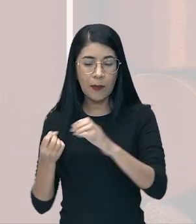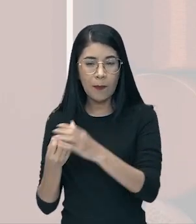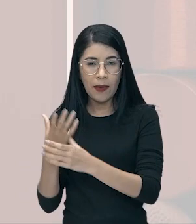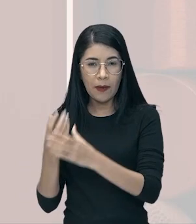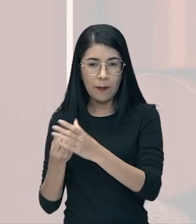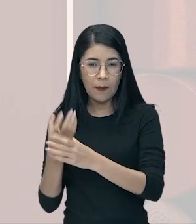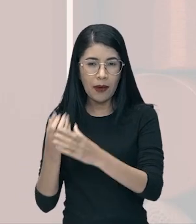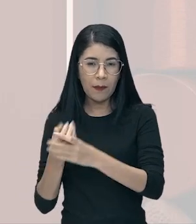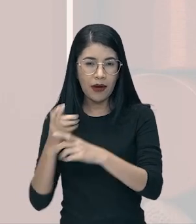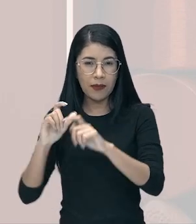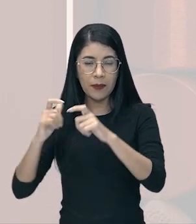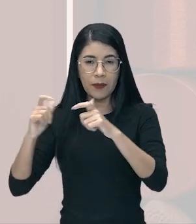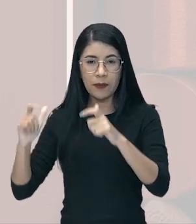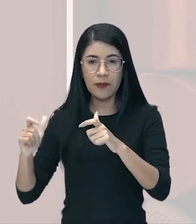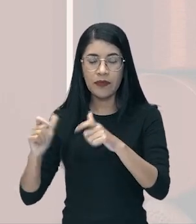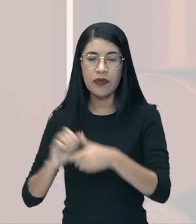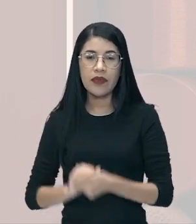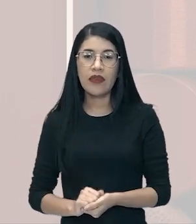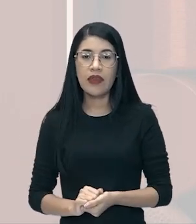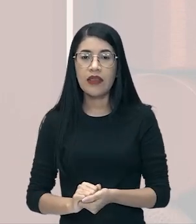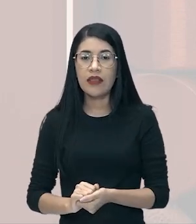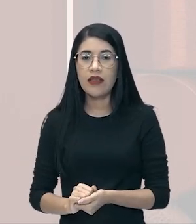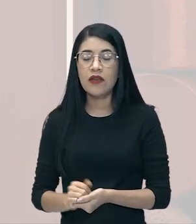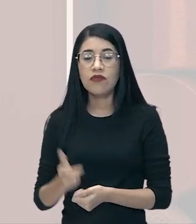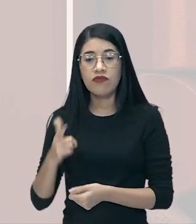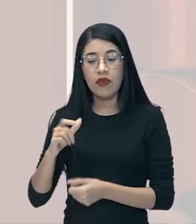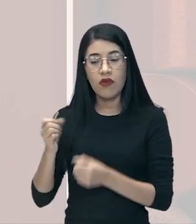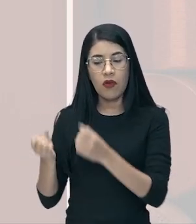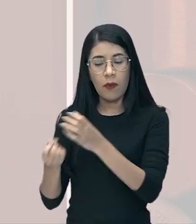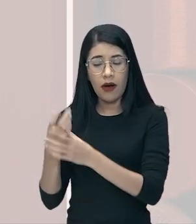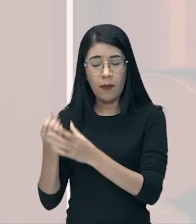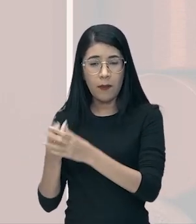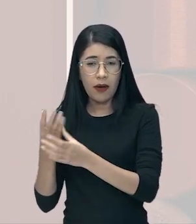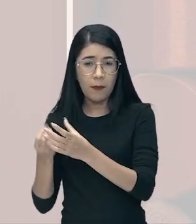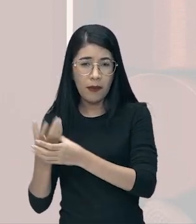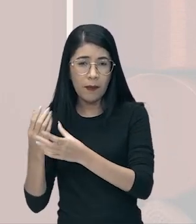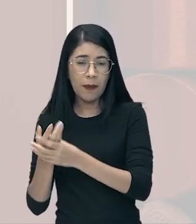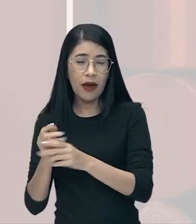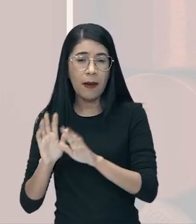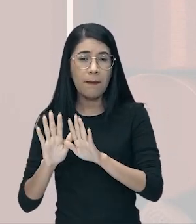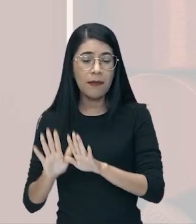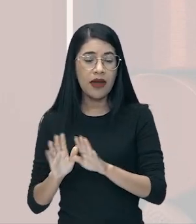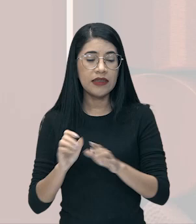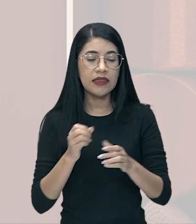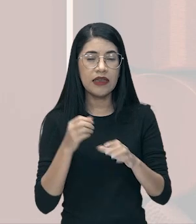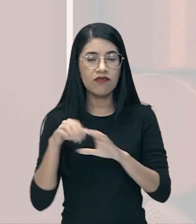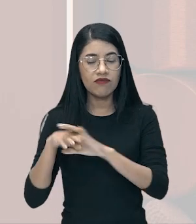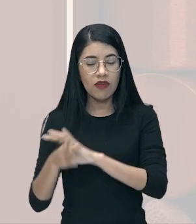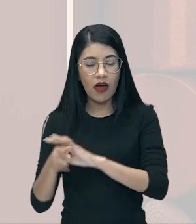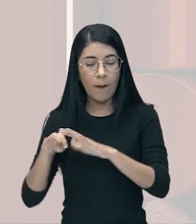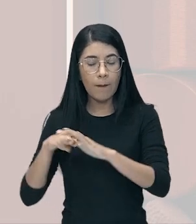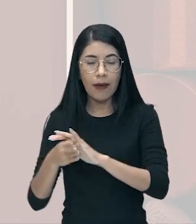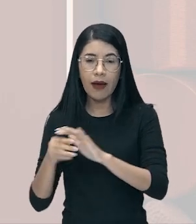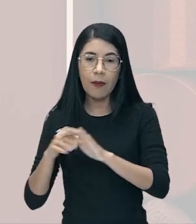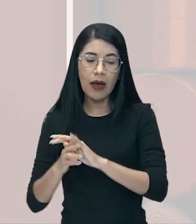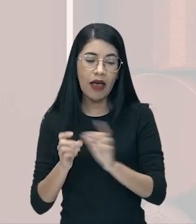produzo mais do que eu consigo vender, o meu produto vai ficar em estoque, eu não vou conseguir vender, logo,